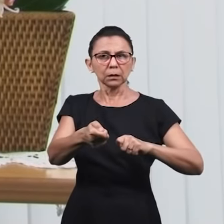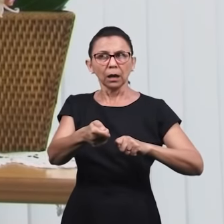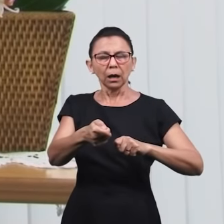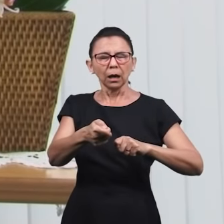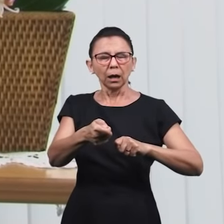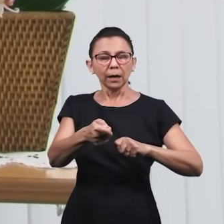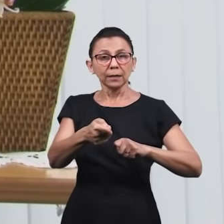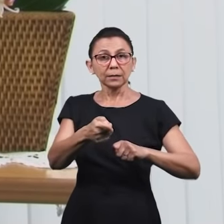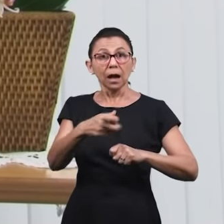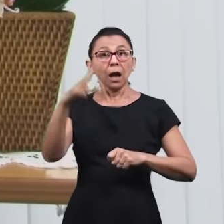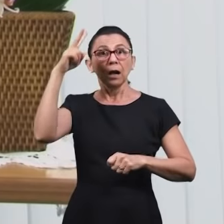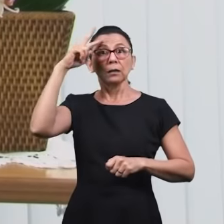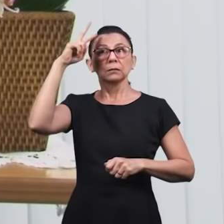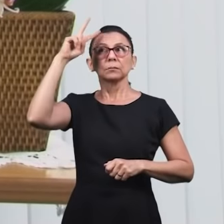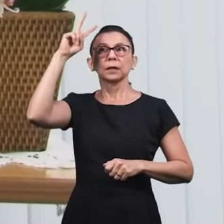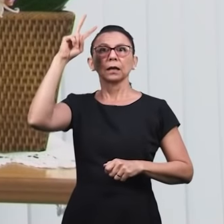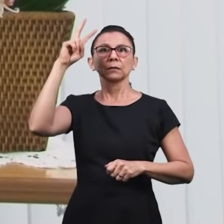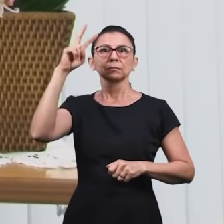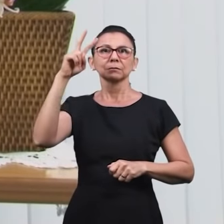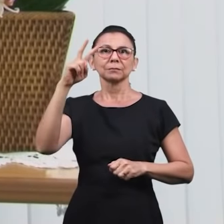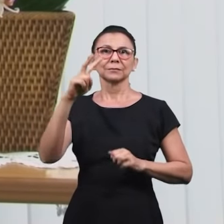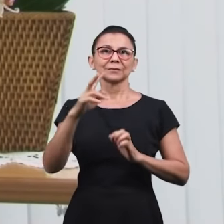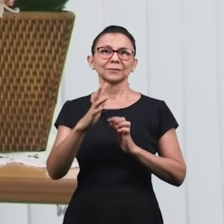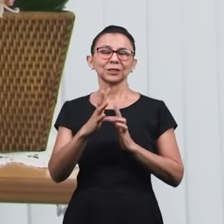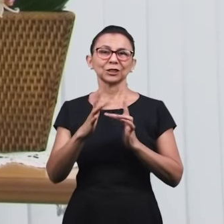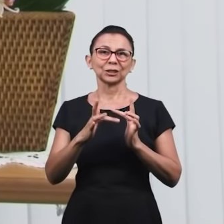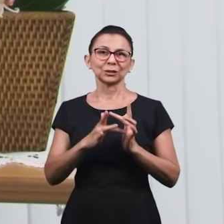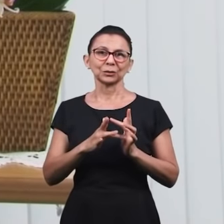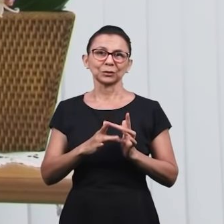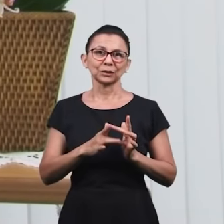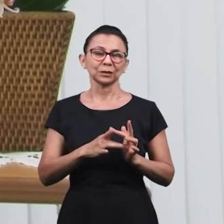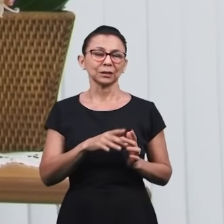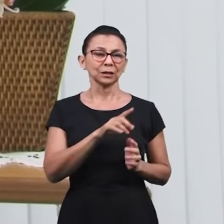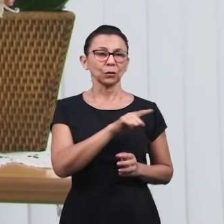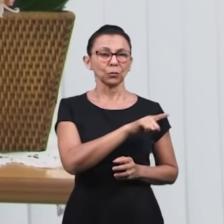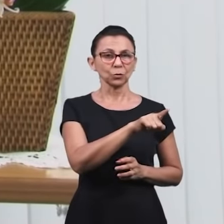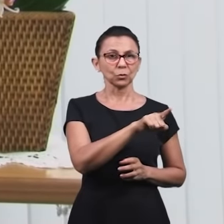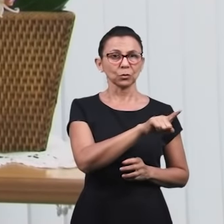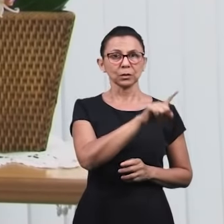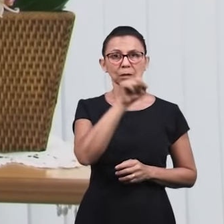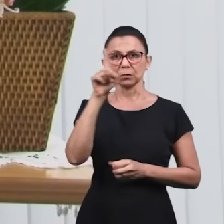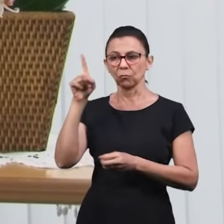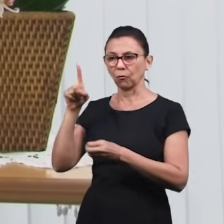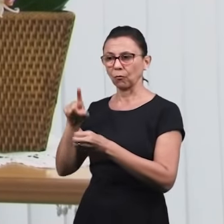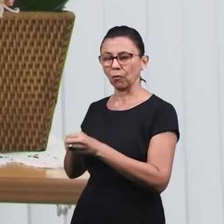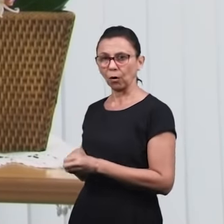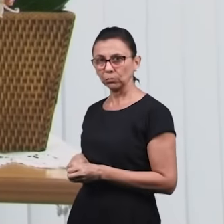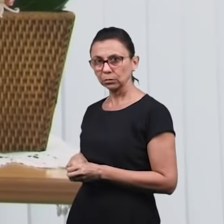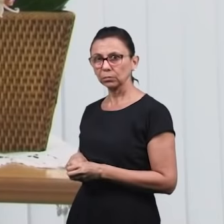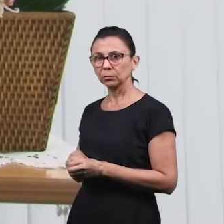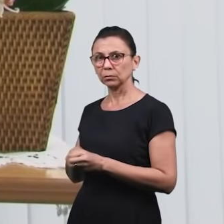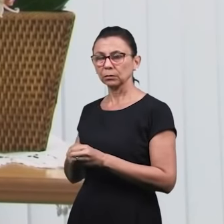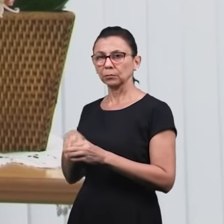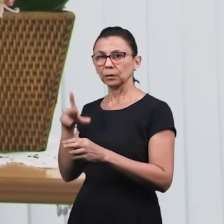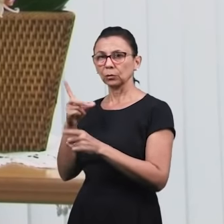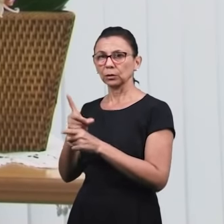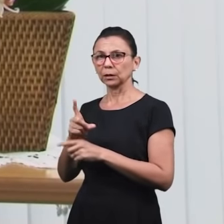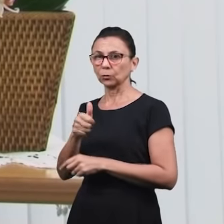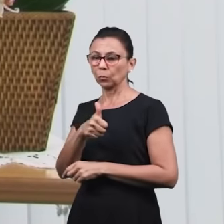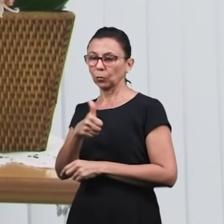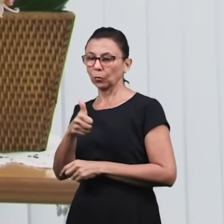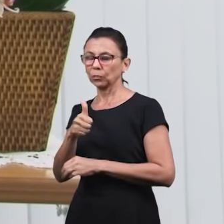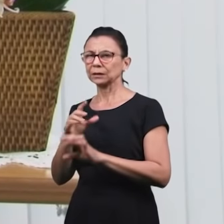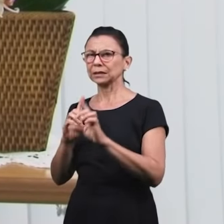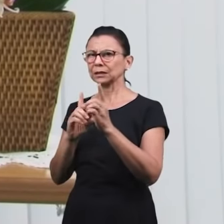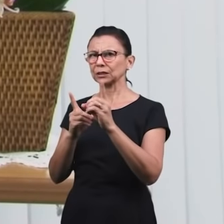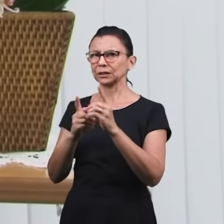olhos deles. E eles, face àquela atitude, eles agora voltam para Jerusalém, para se encontrar com os onze discípulos.